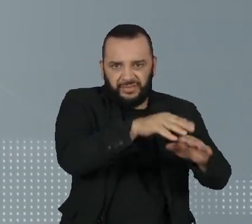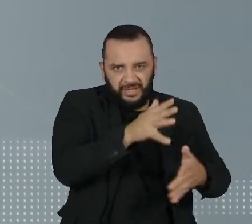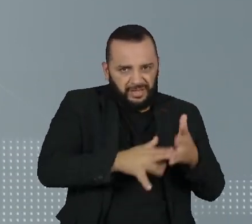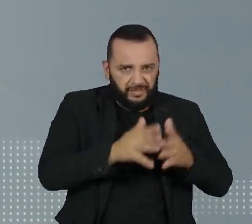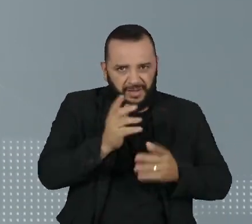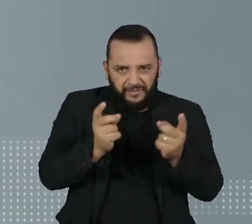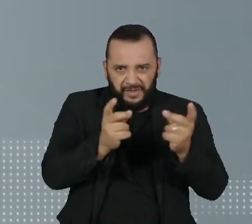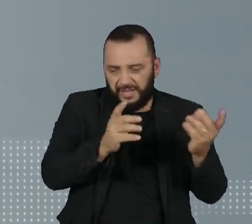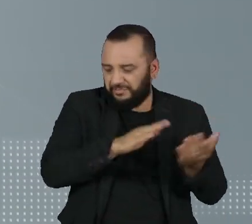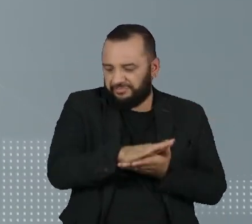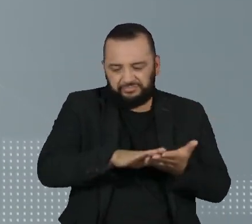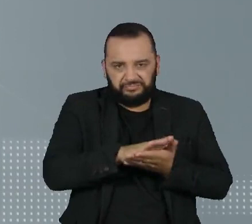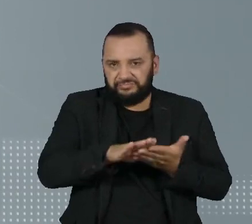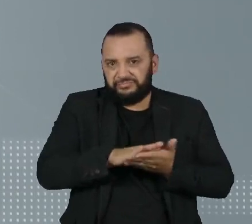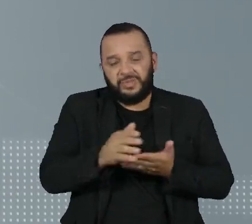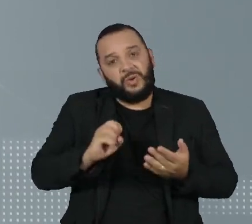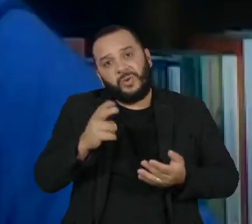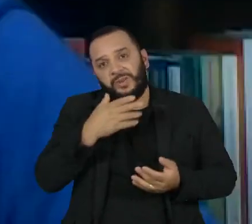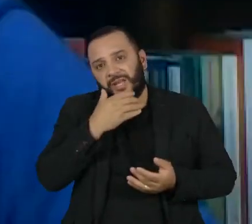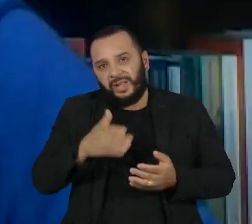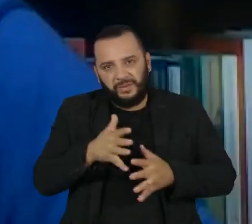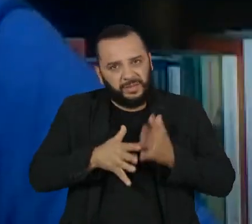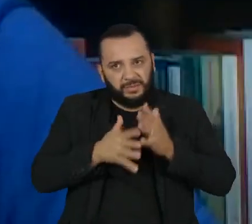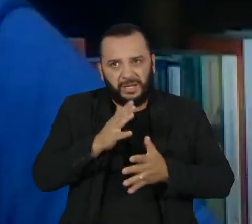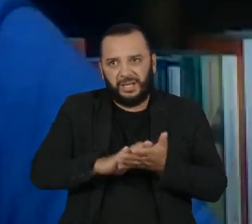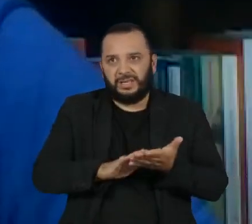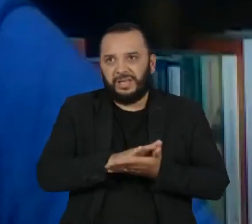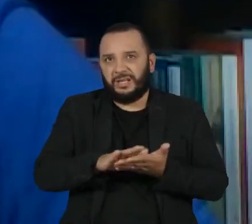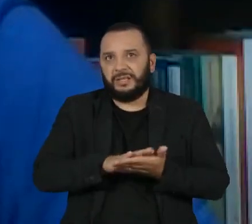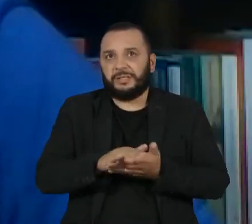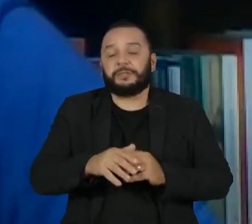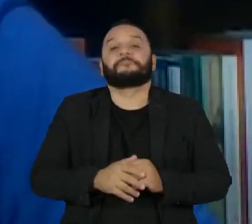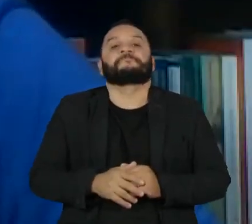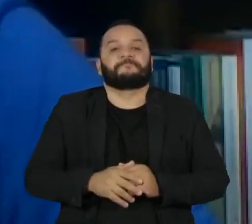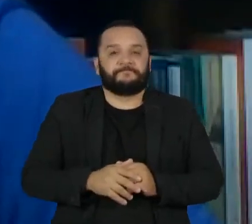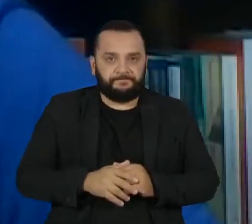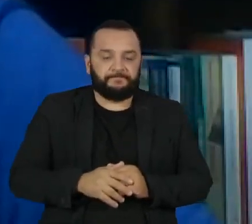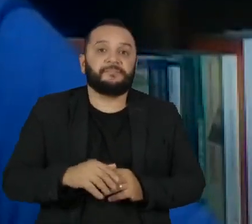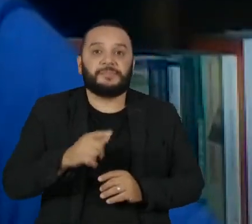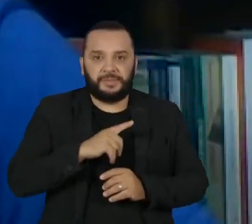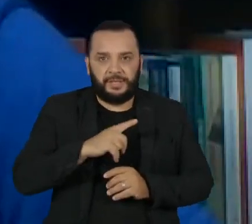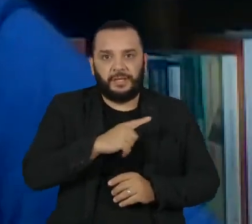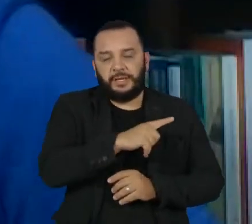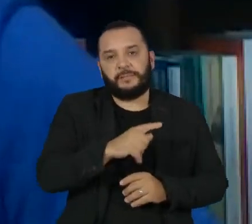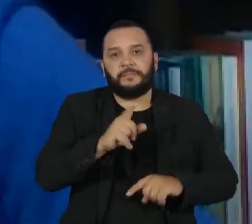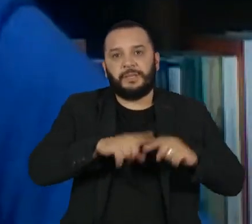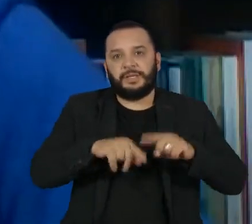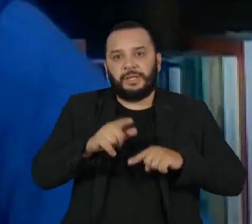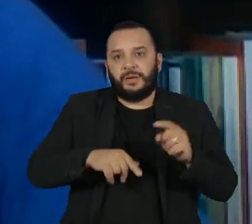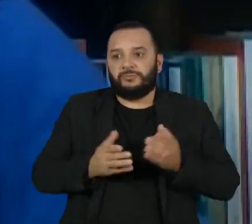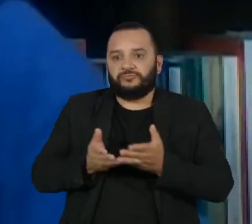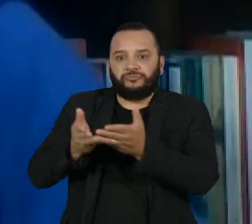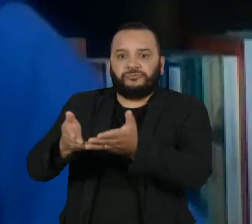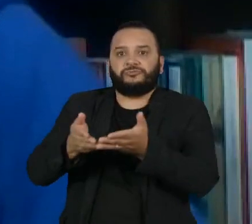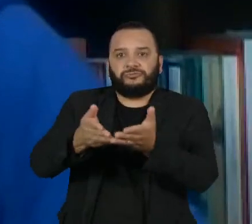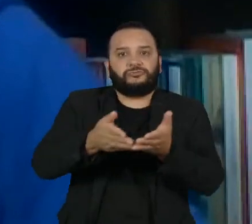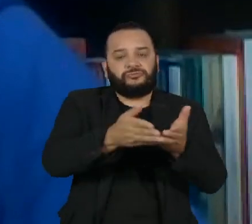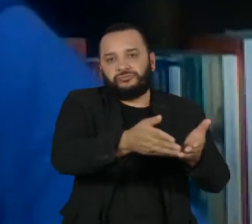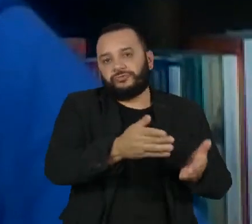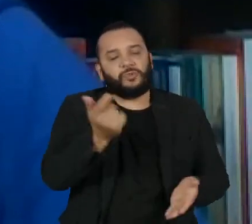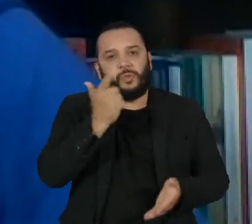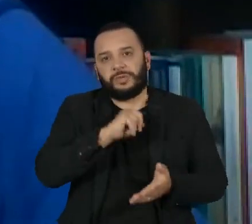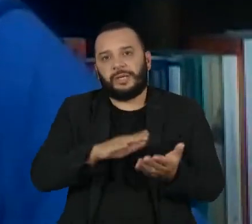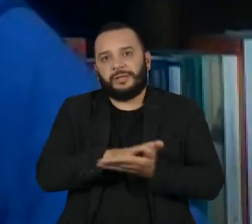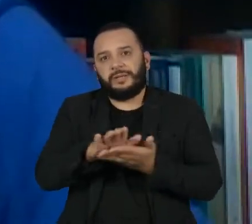as vendas da Black Friday ou do Natal. É um volume de escoamento muito significativo que não consegue ser planejado num curto